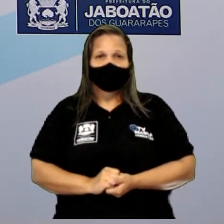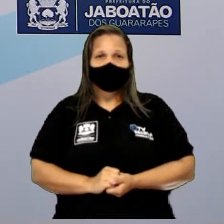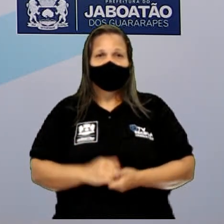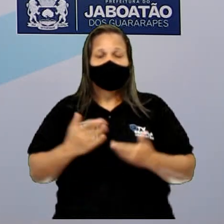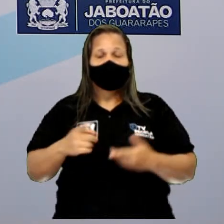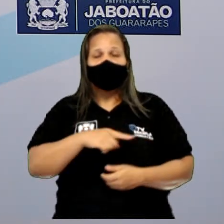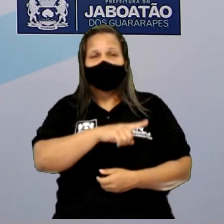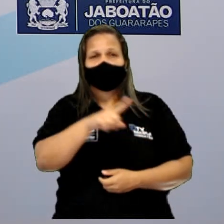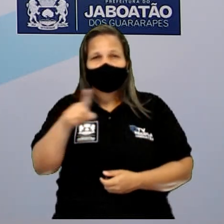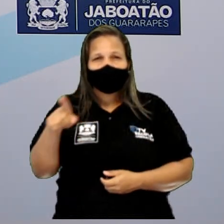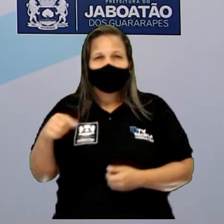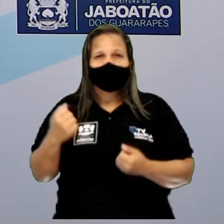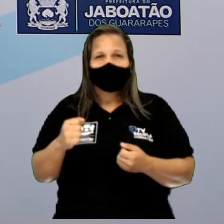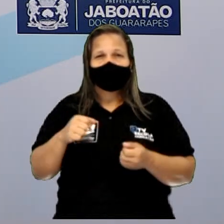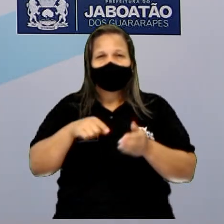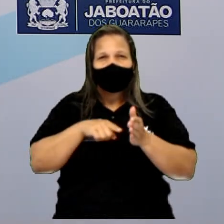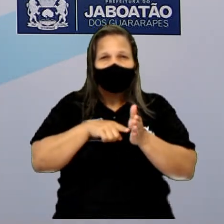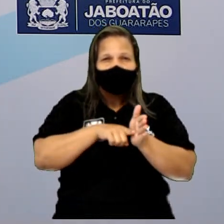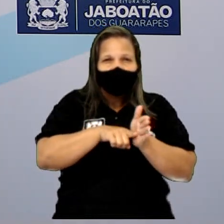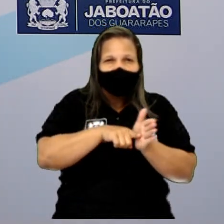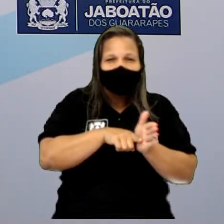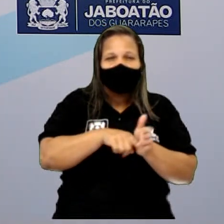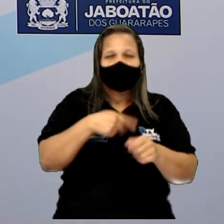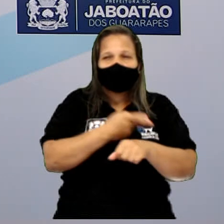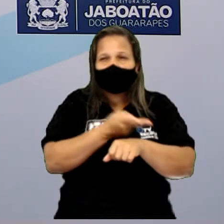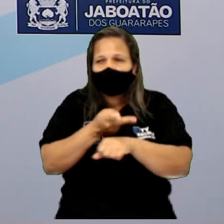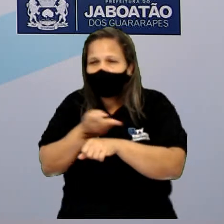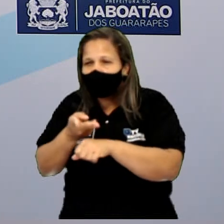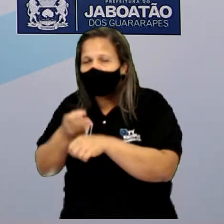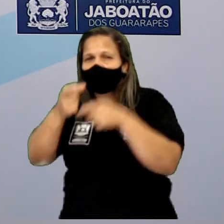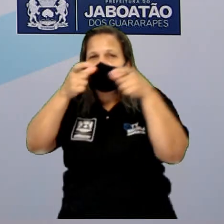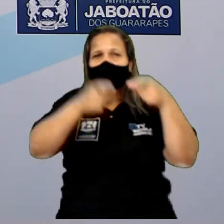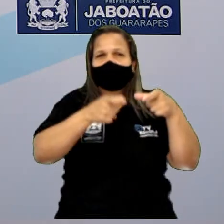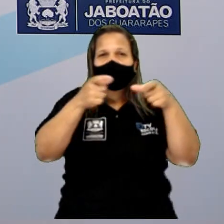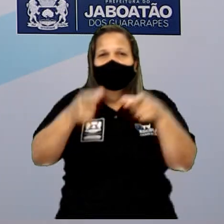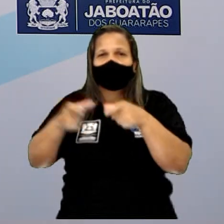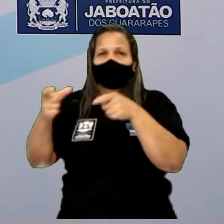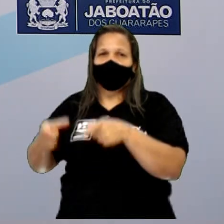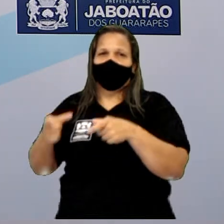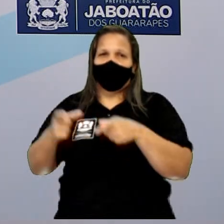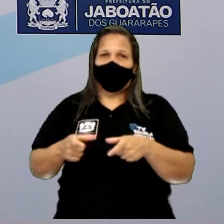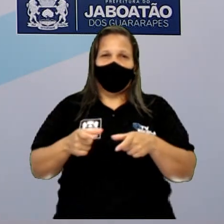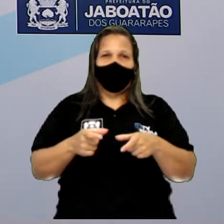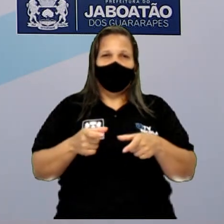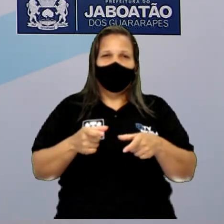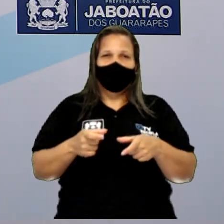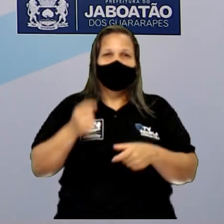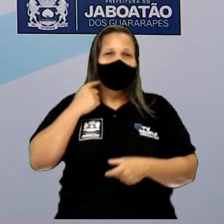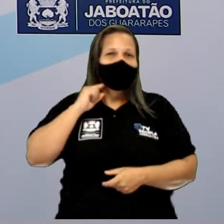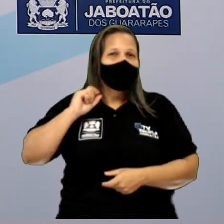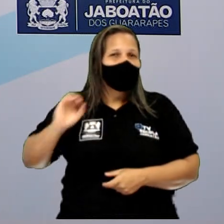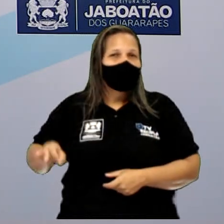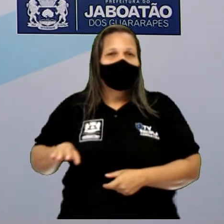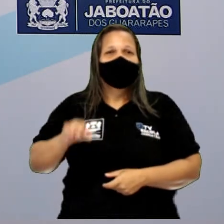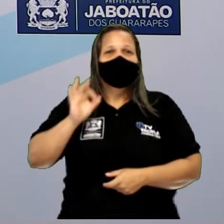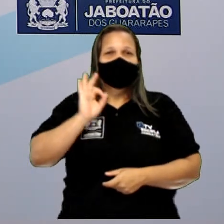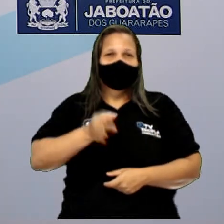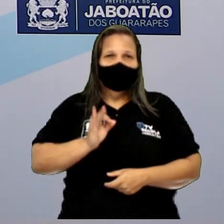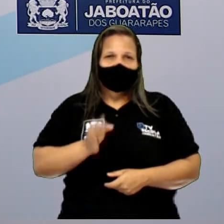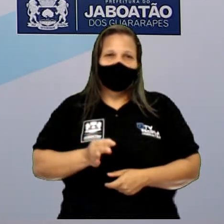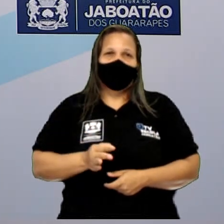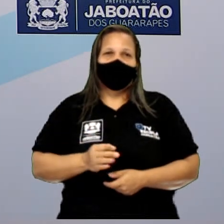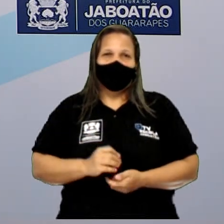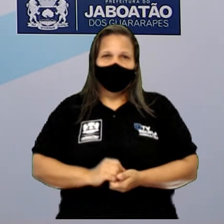procurar qual é o lugar que recolhe esse material para a gente não ter problemas de caráter